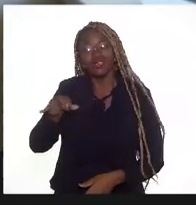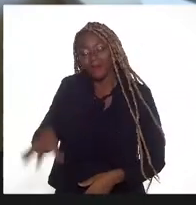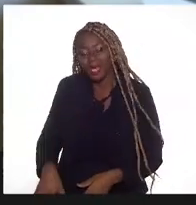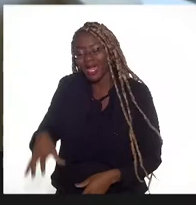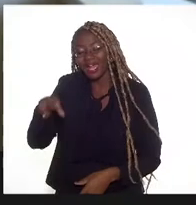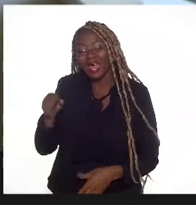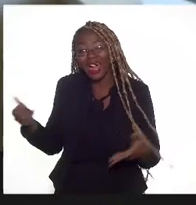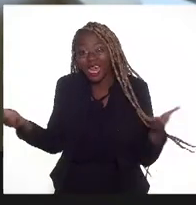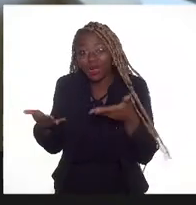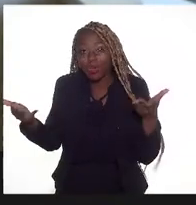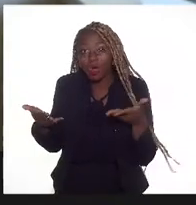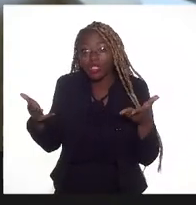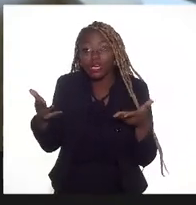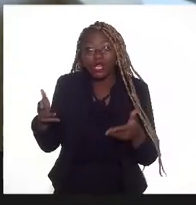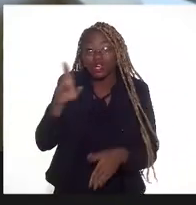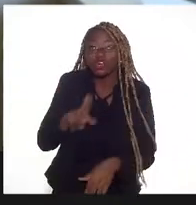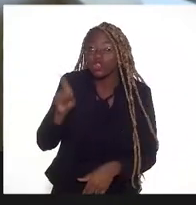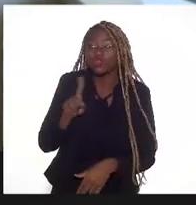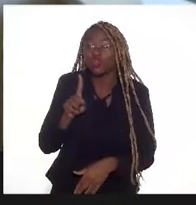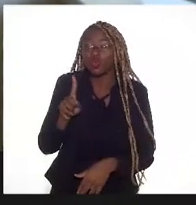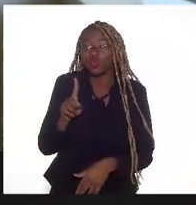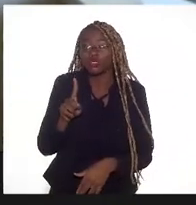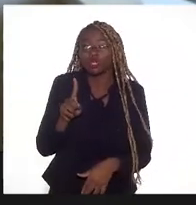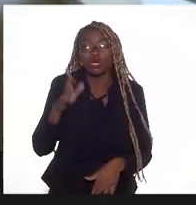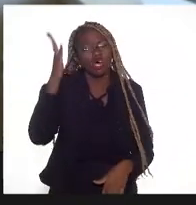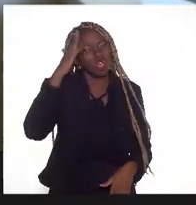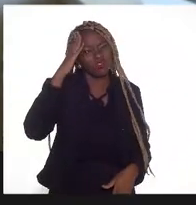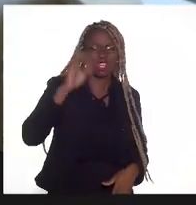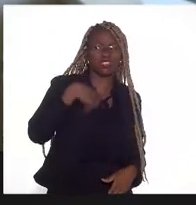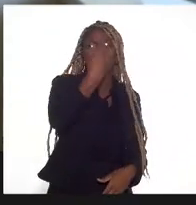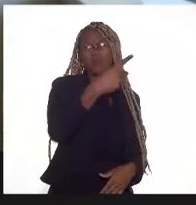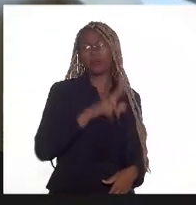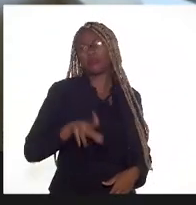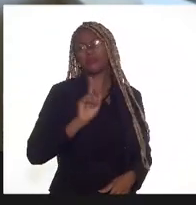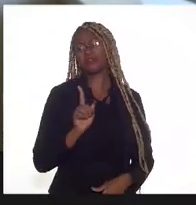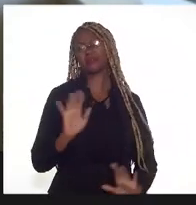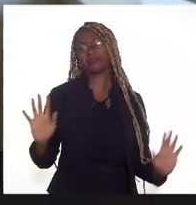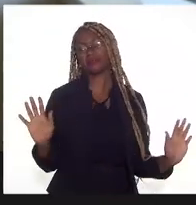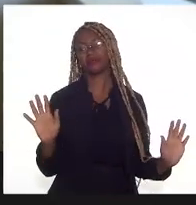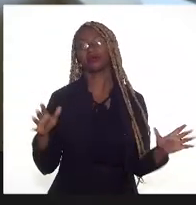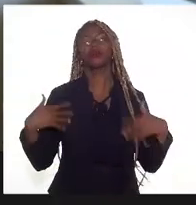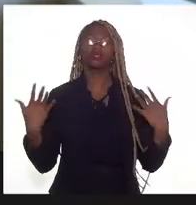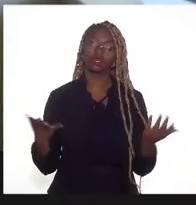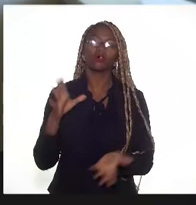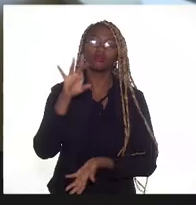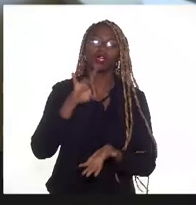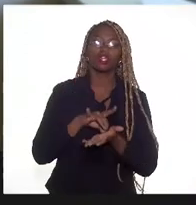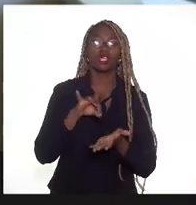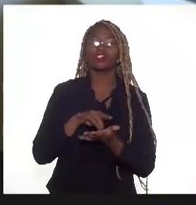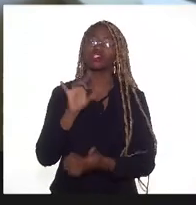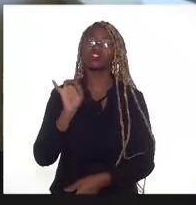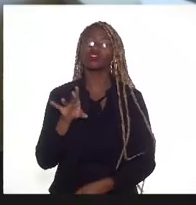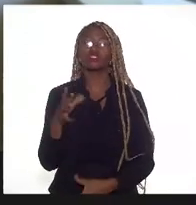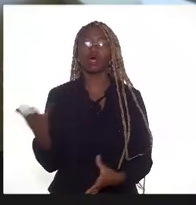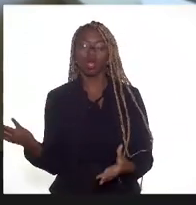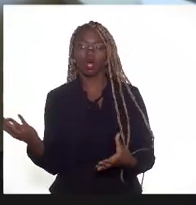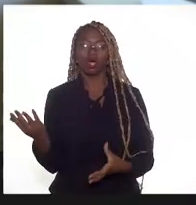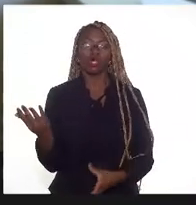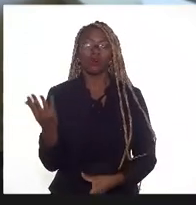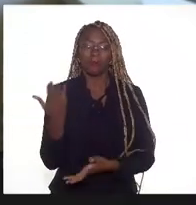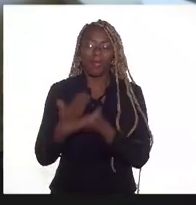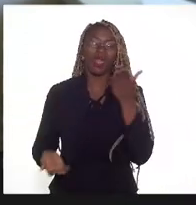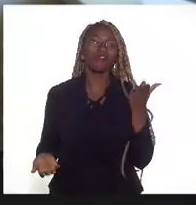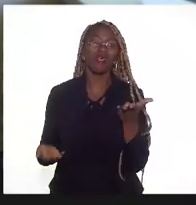não vai utilizar mais. Na verdade, vai ser uma rejeção perdida.